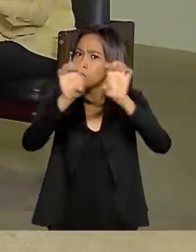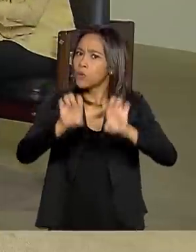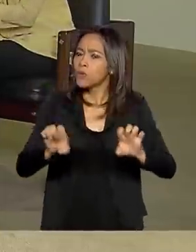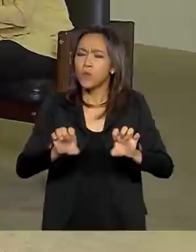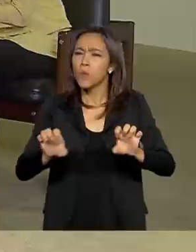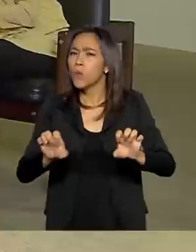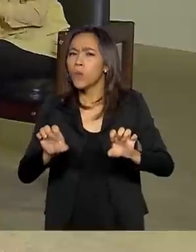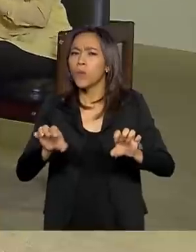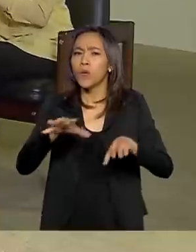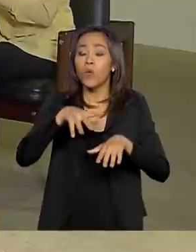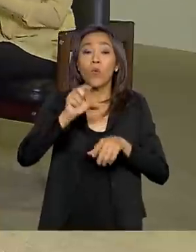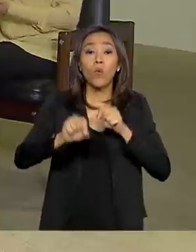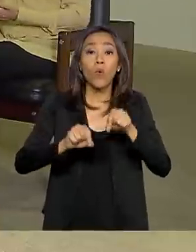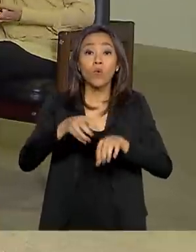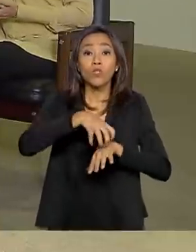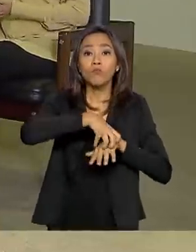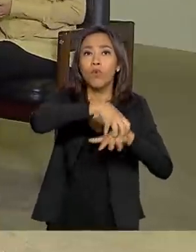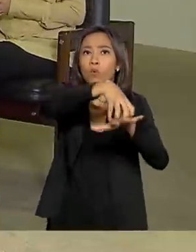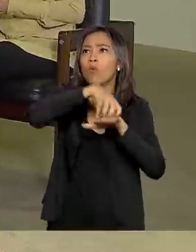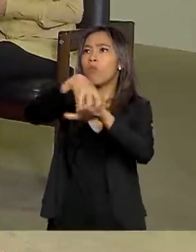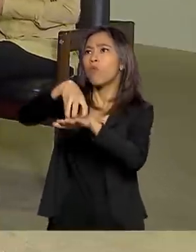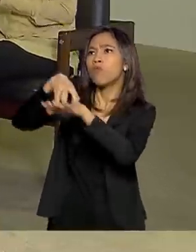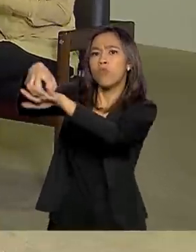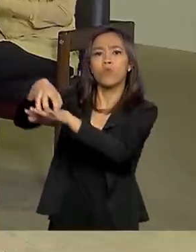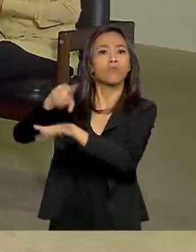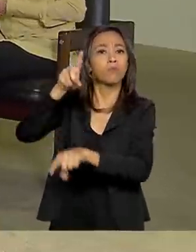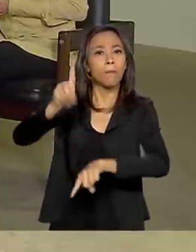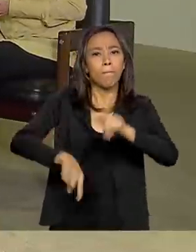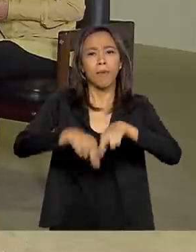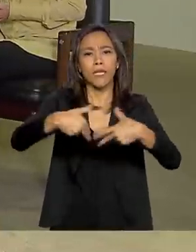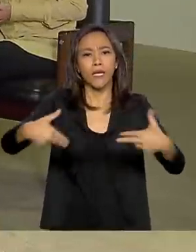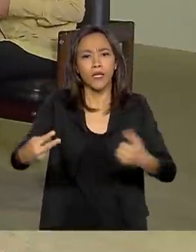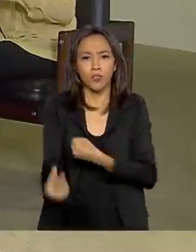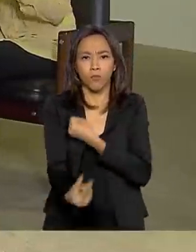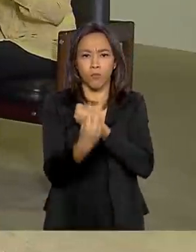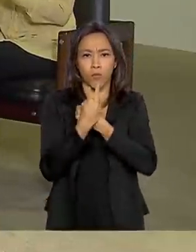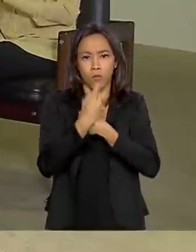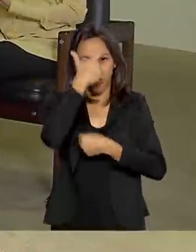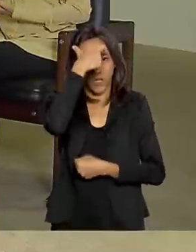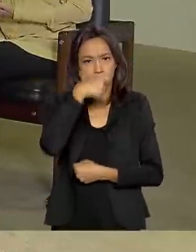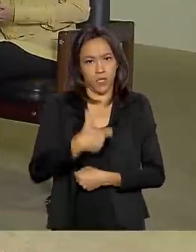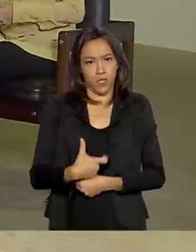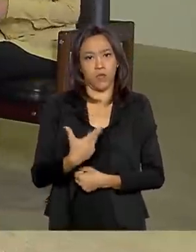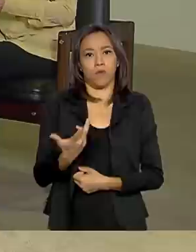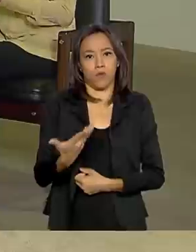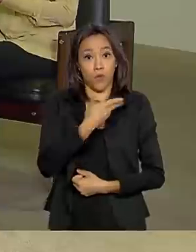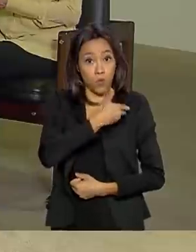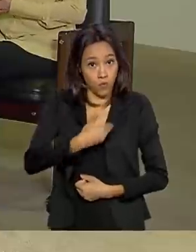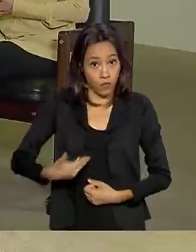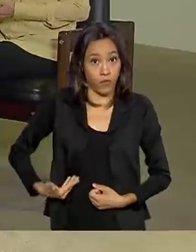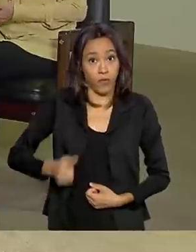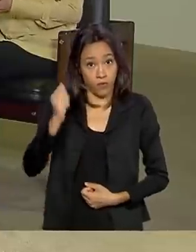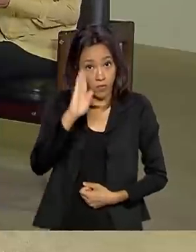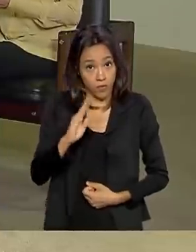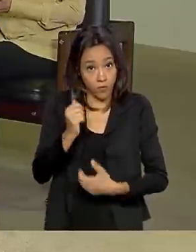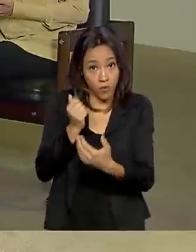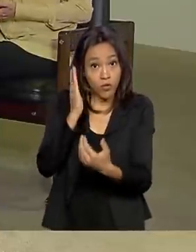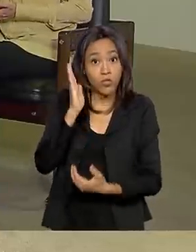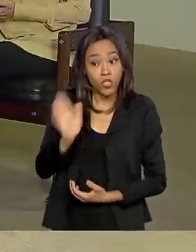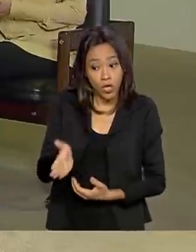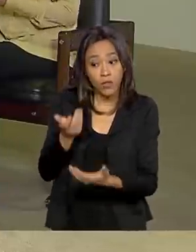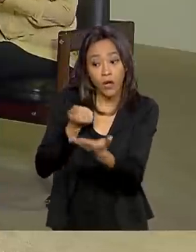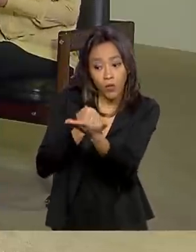distribuição de equipamentos de proteção individual que o governo brasileiro adquiriu, está